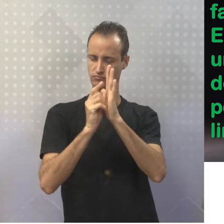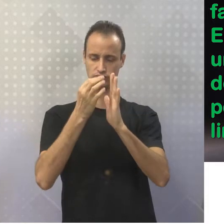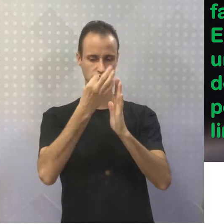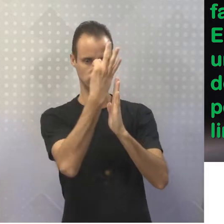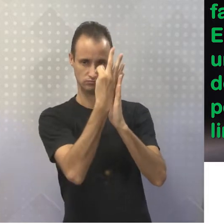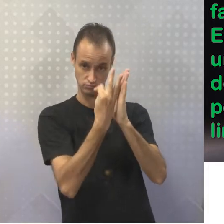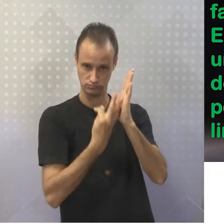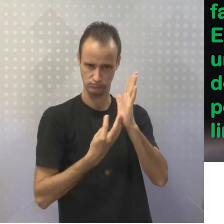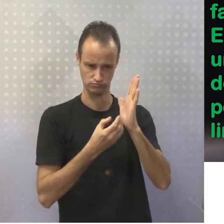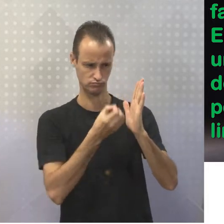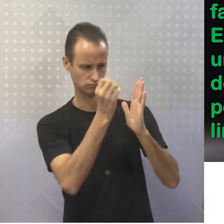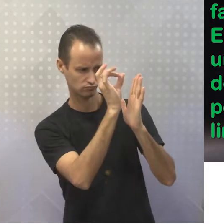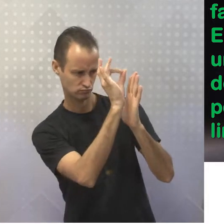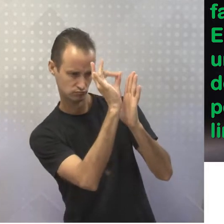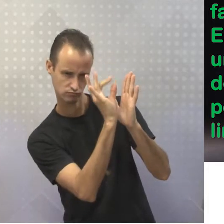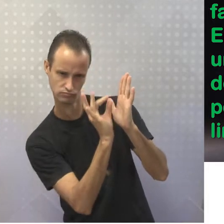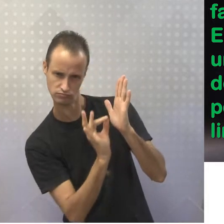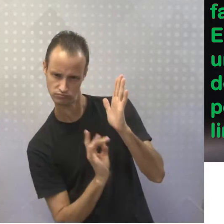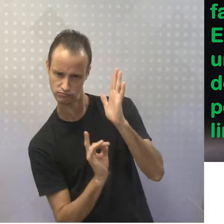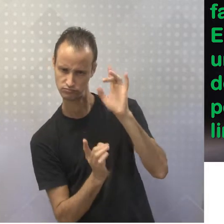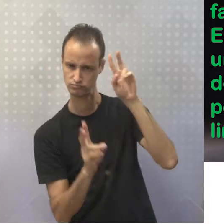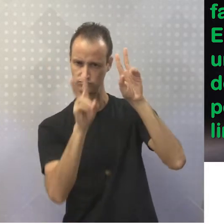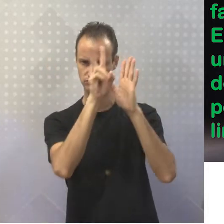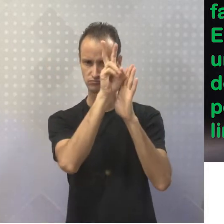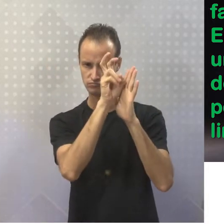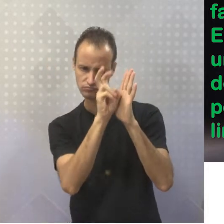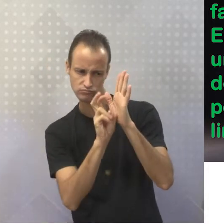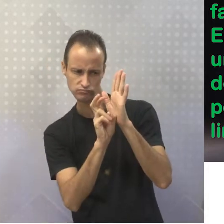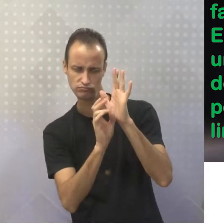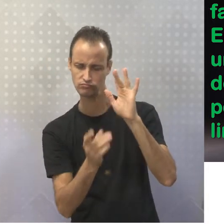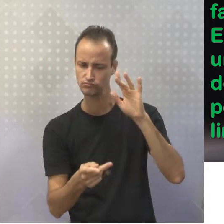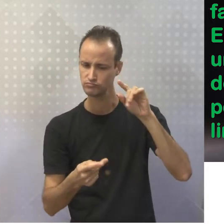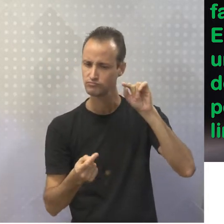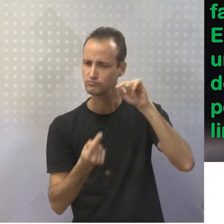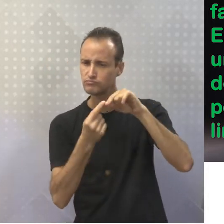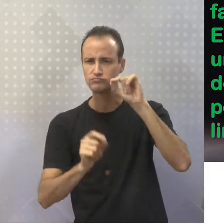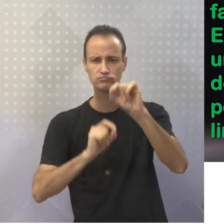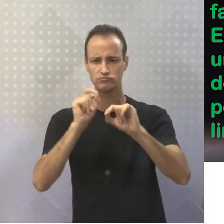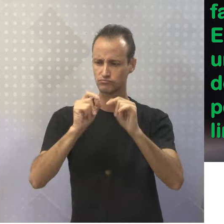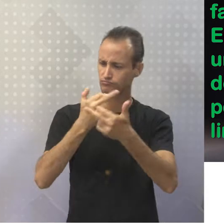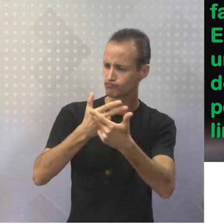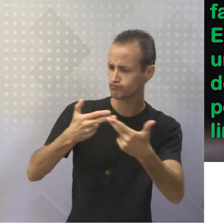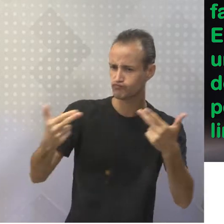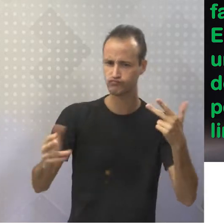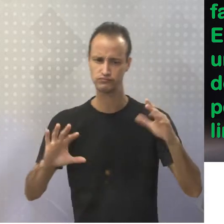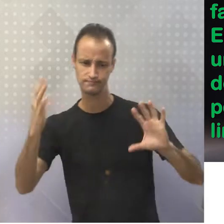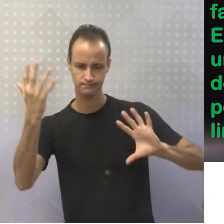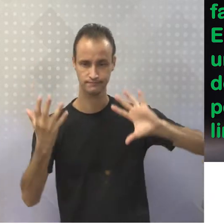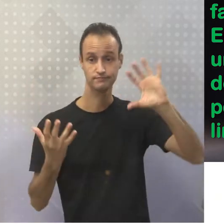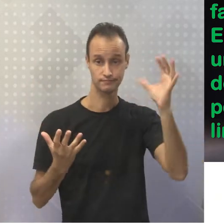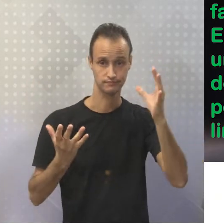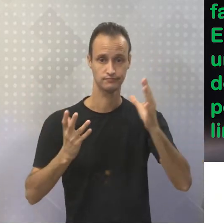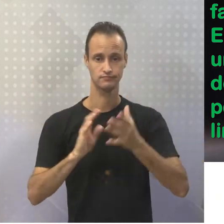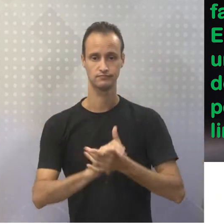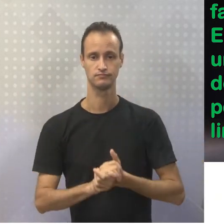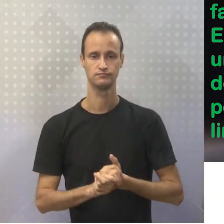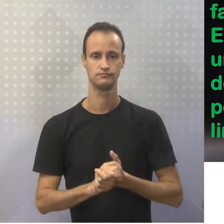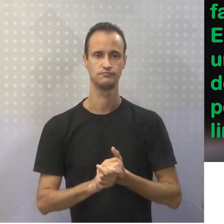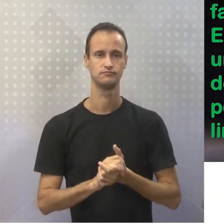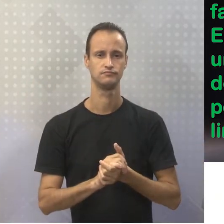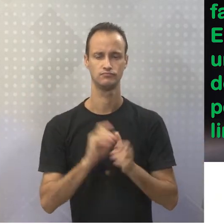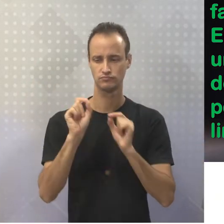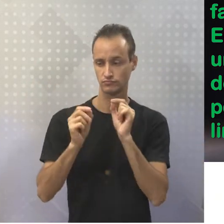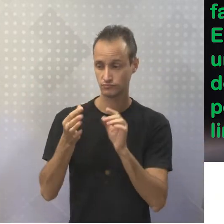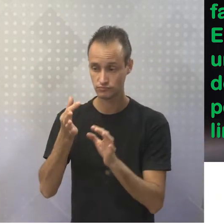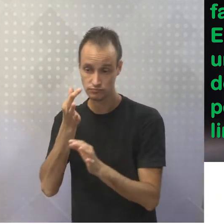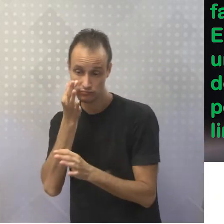apresentar informações sobre temas específicos e por caracterizar situações e acontecimentos a partir da